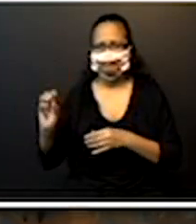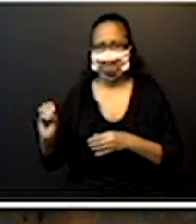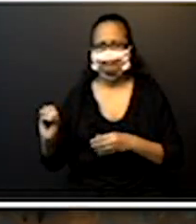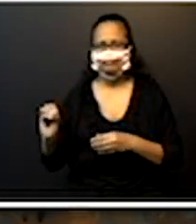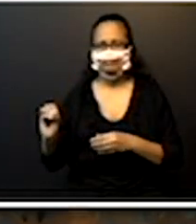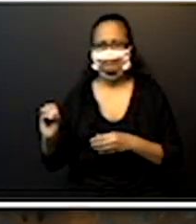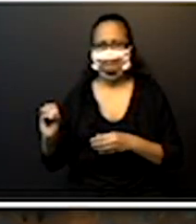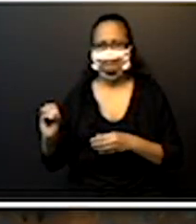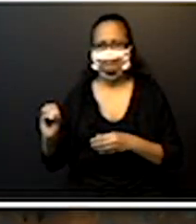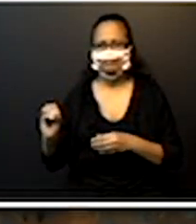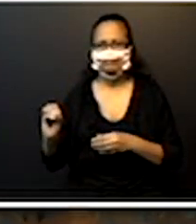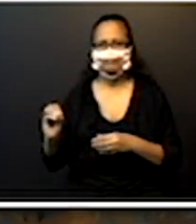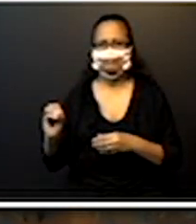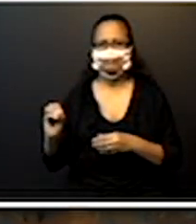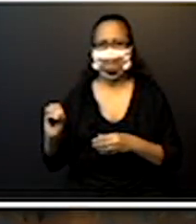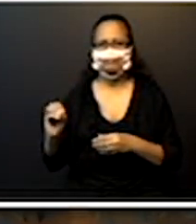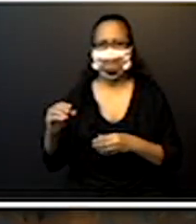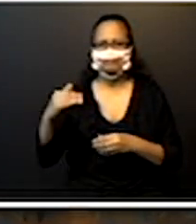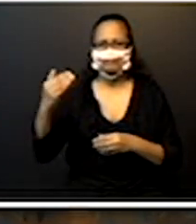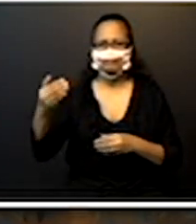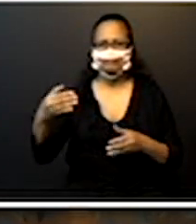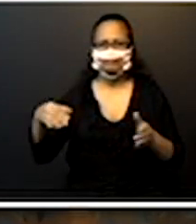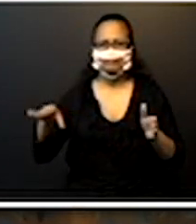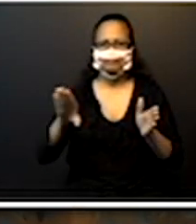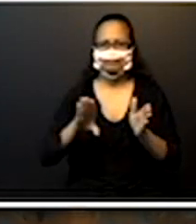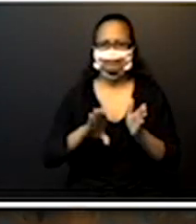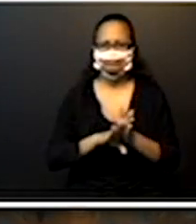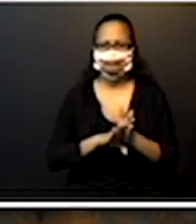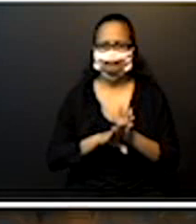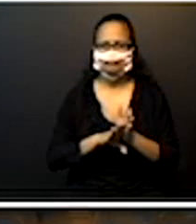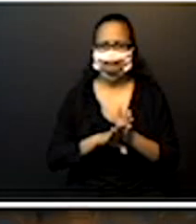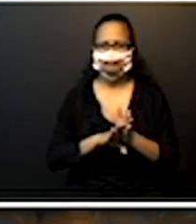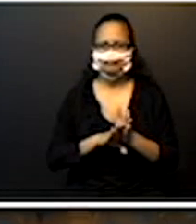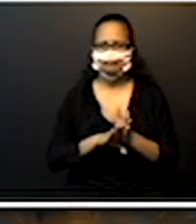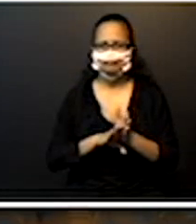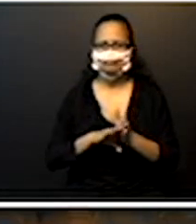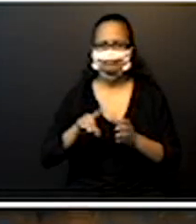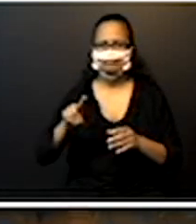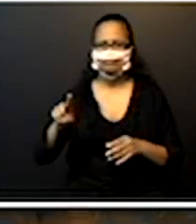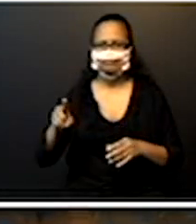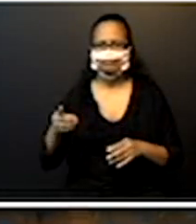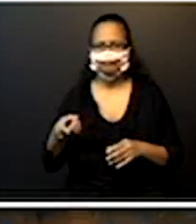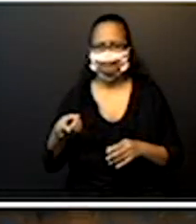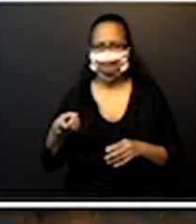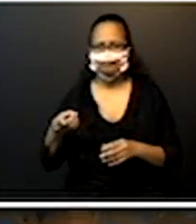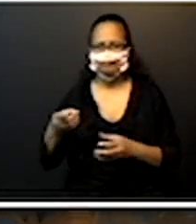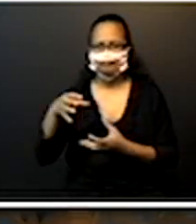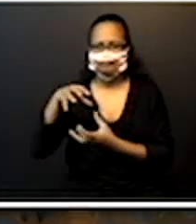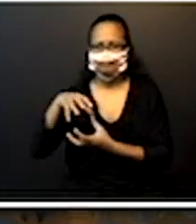Até chegar na nossa unidade de milhar, que é o cubo.